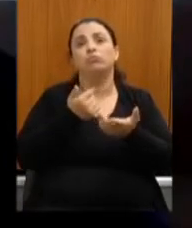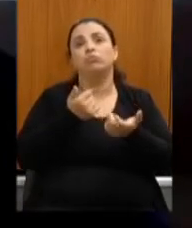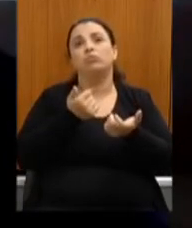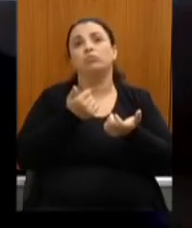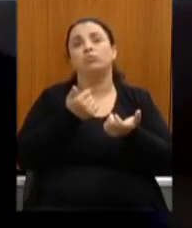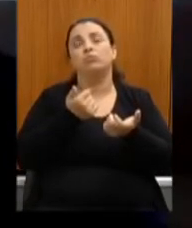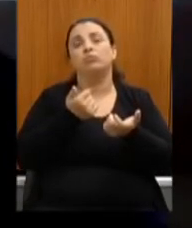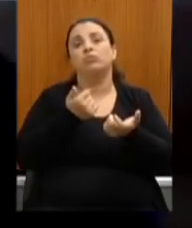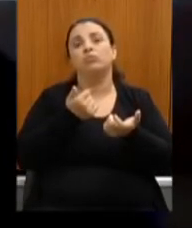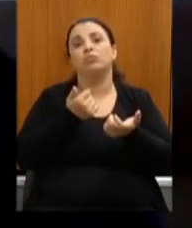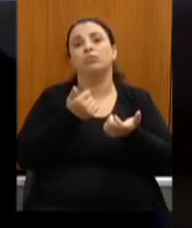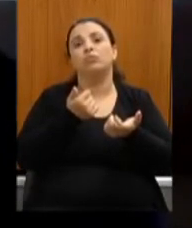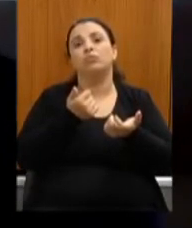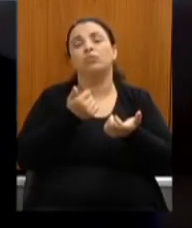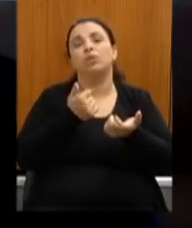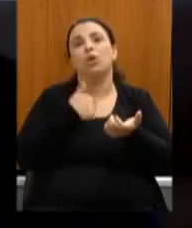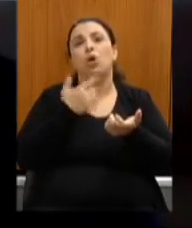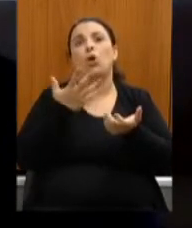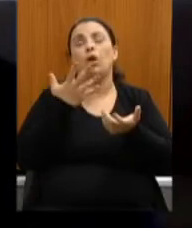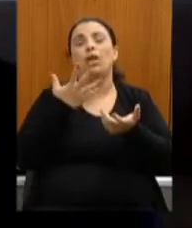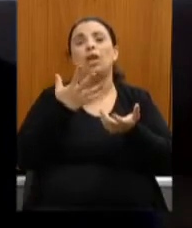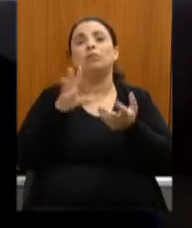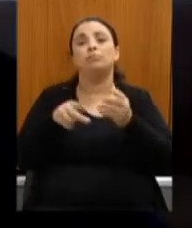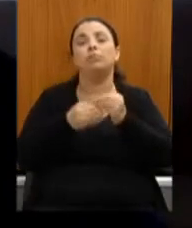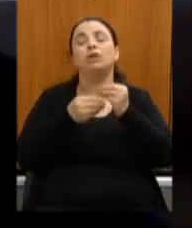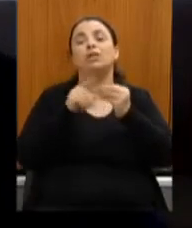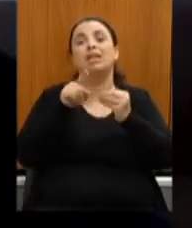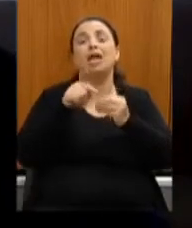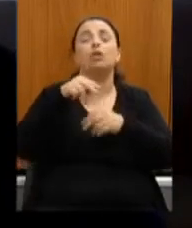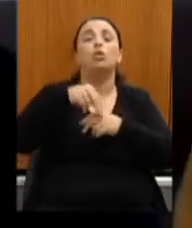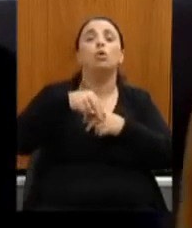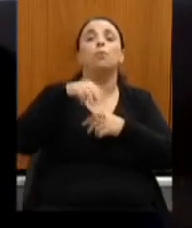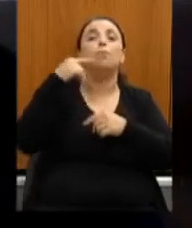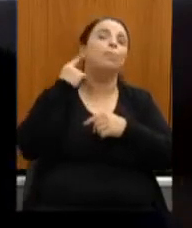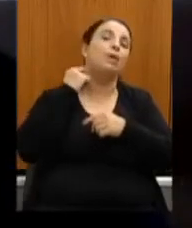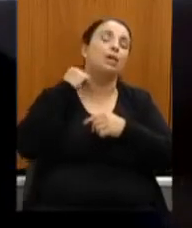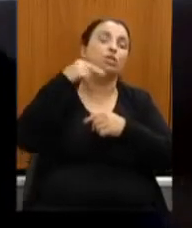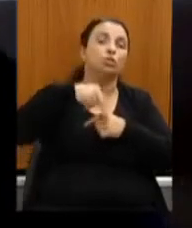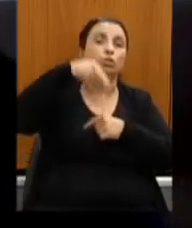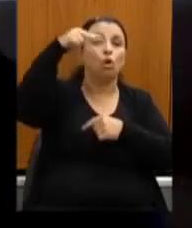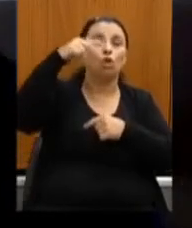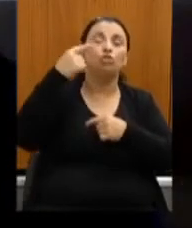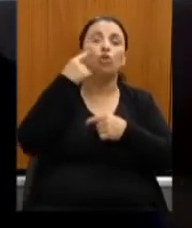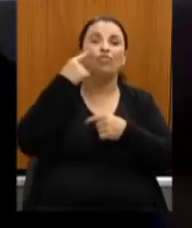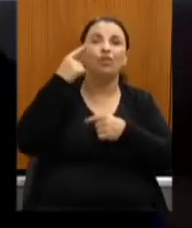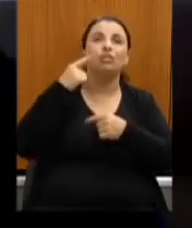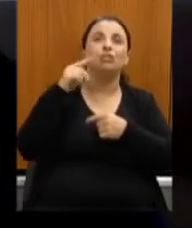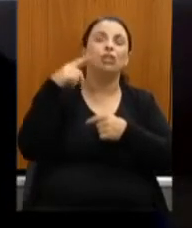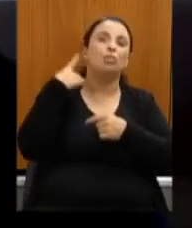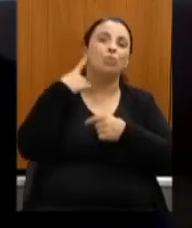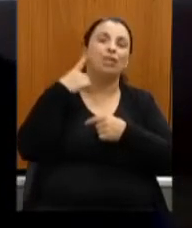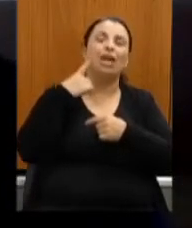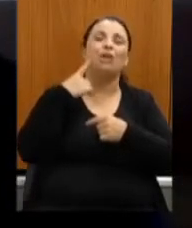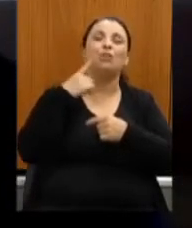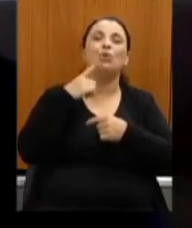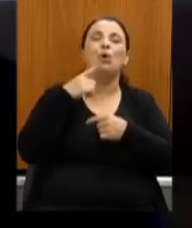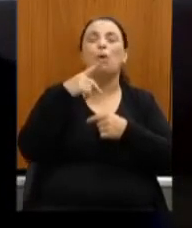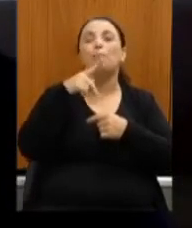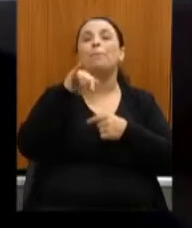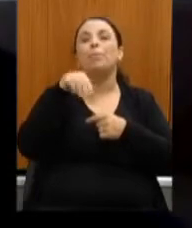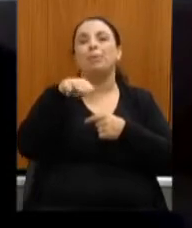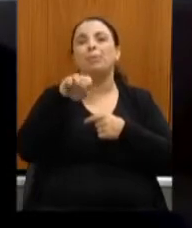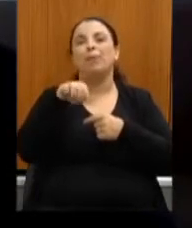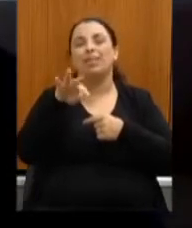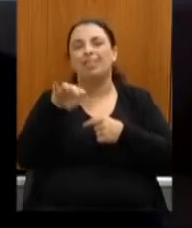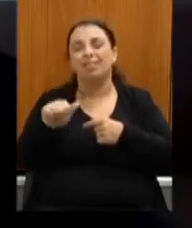Laginha e quero acrescentar que lá no nosso norte de Minas vejo aqui o deputado Carlos Pimenta né Pimenta nós temos lá para